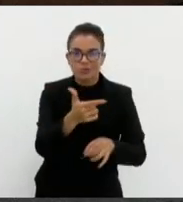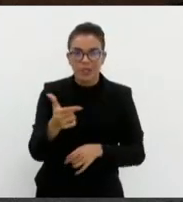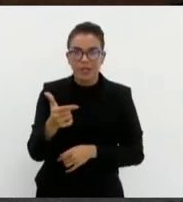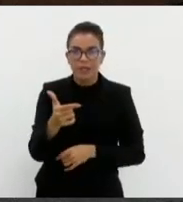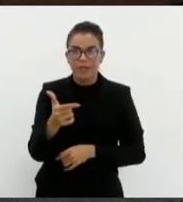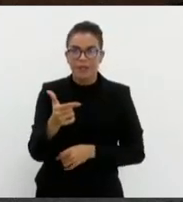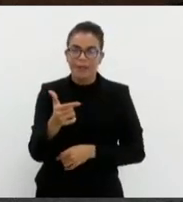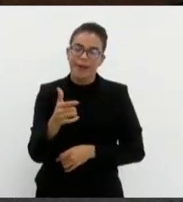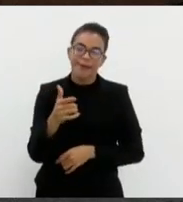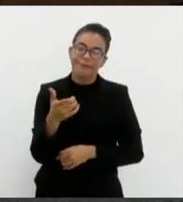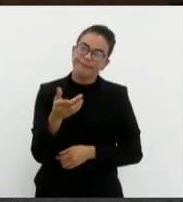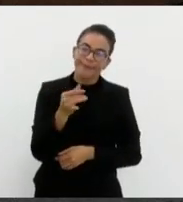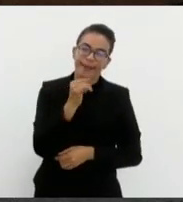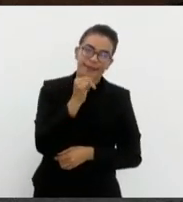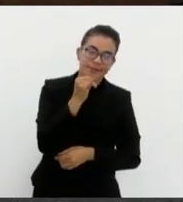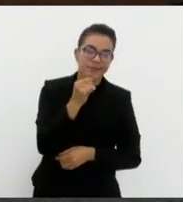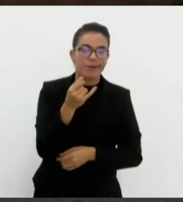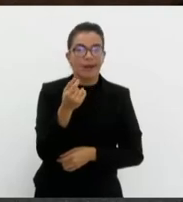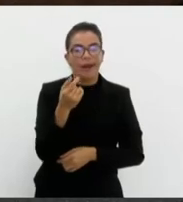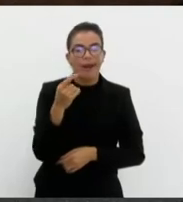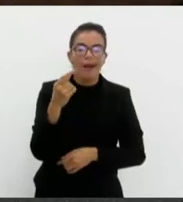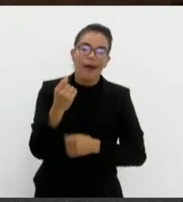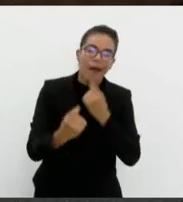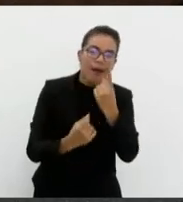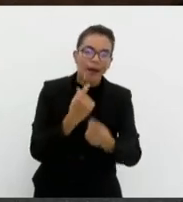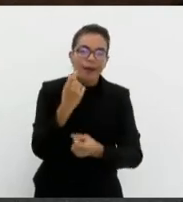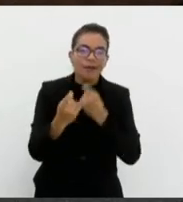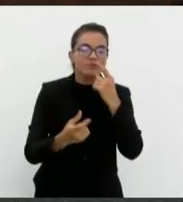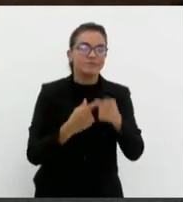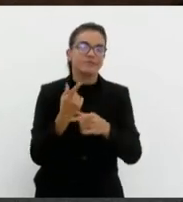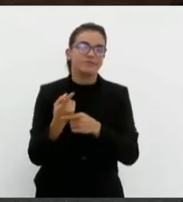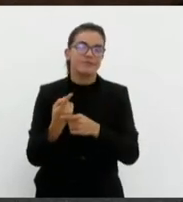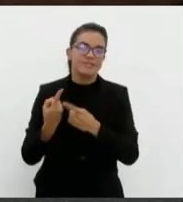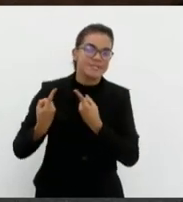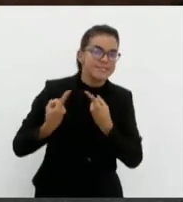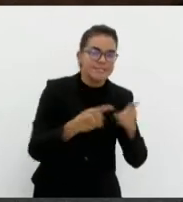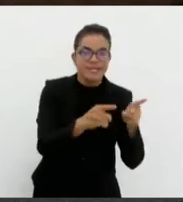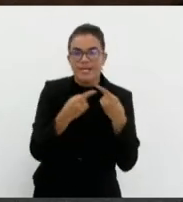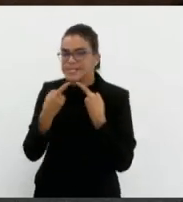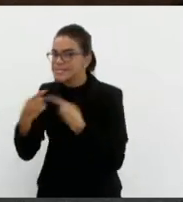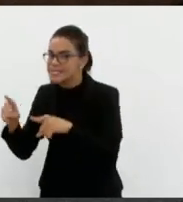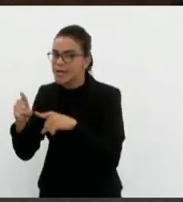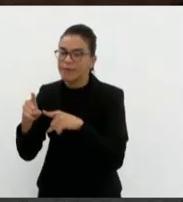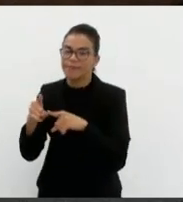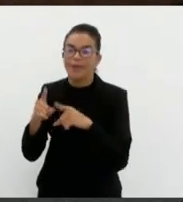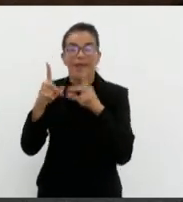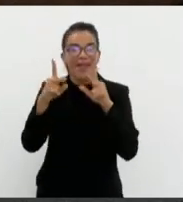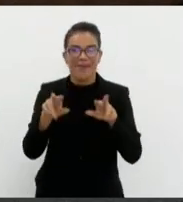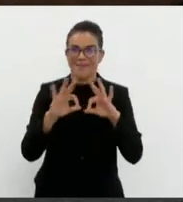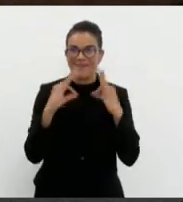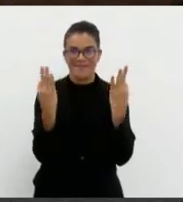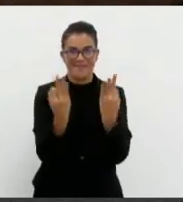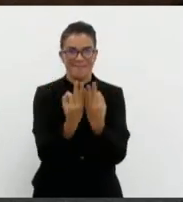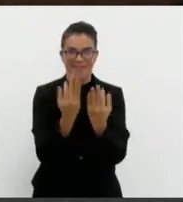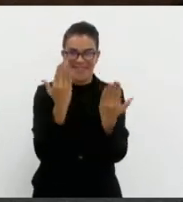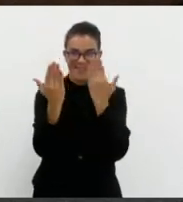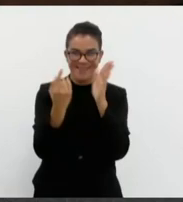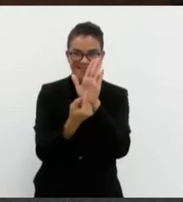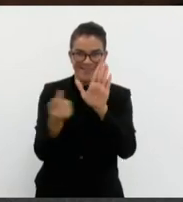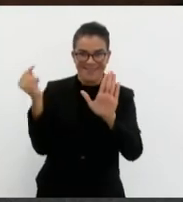às vezes perseguem um ao outro, isso não faz bem. É como numa família você tem